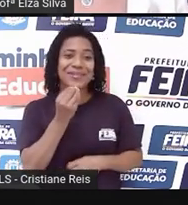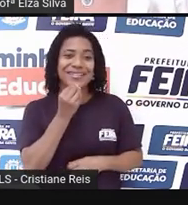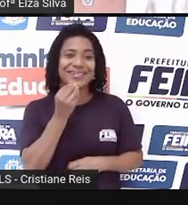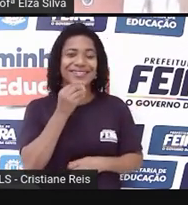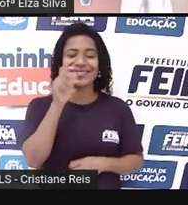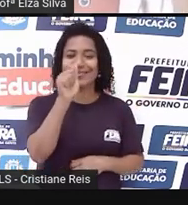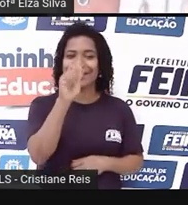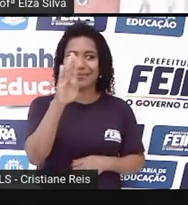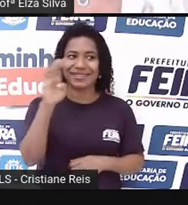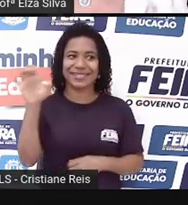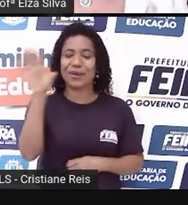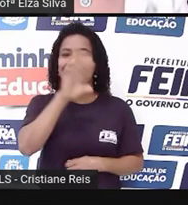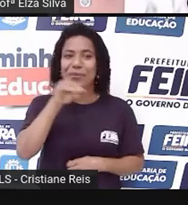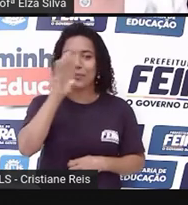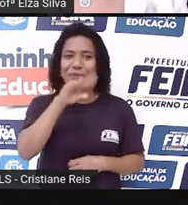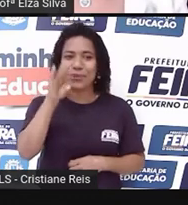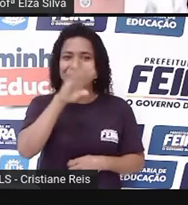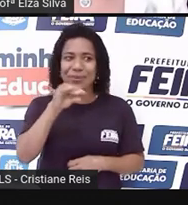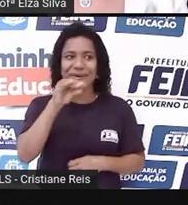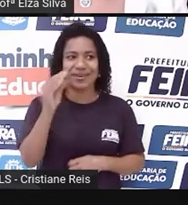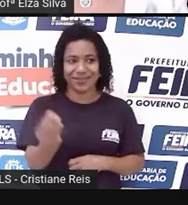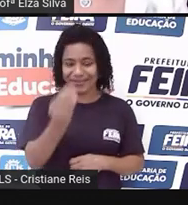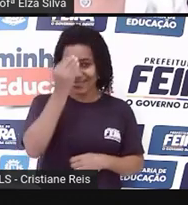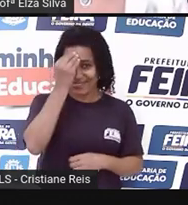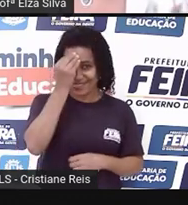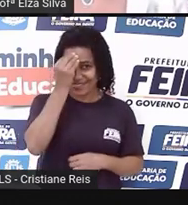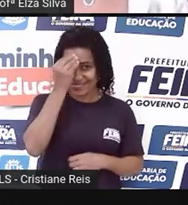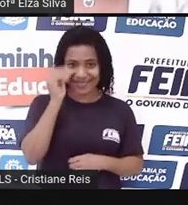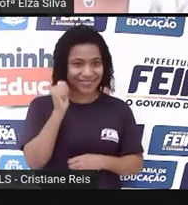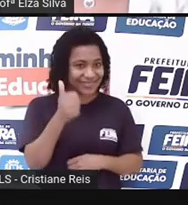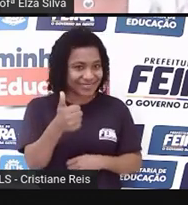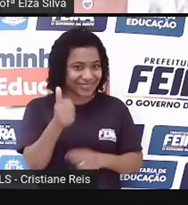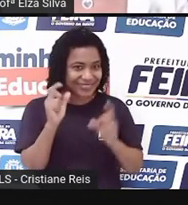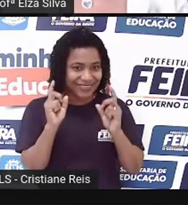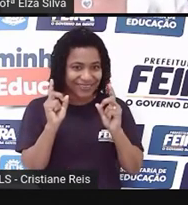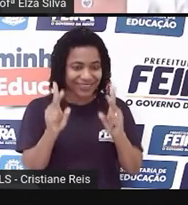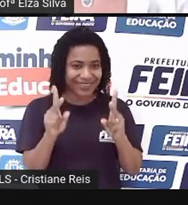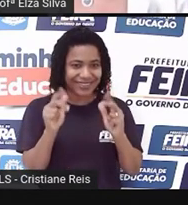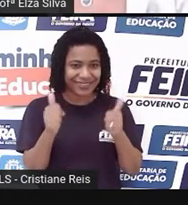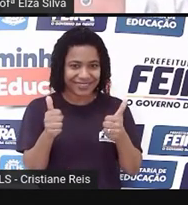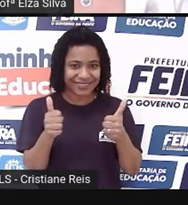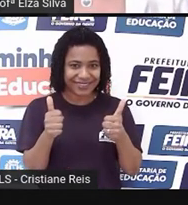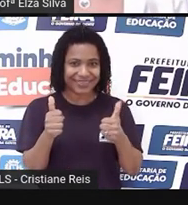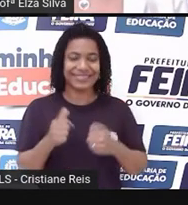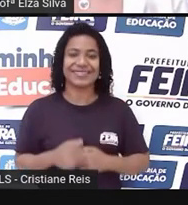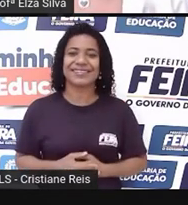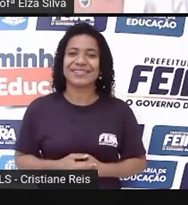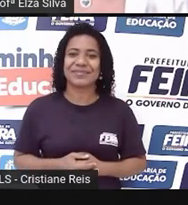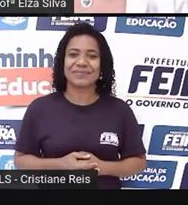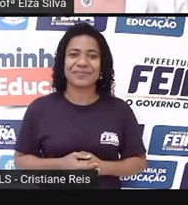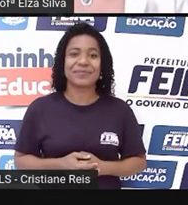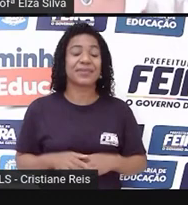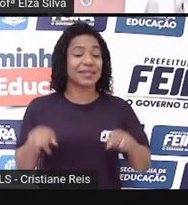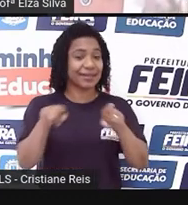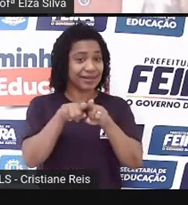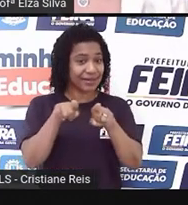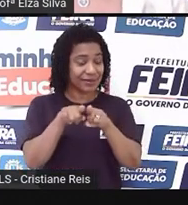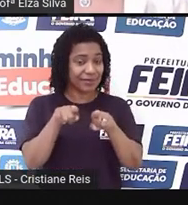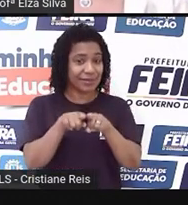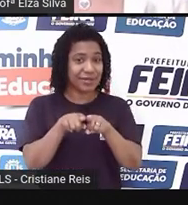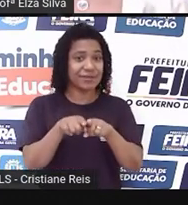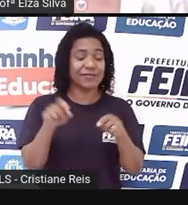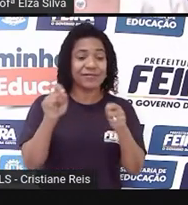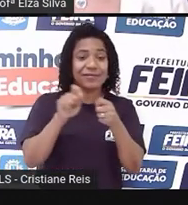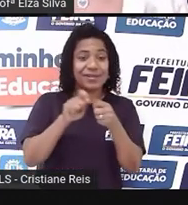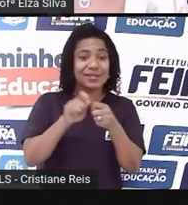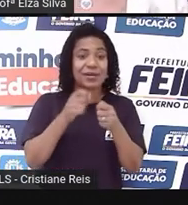alfabeto e memorizá-los. Ok, students? Além disso, nós vamos produzir